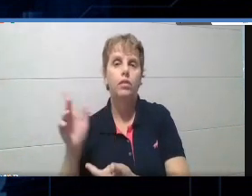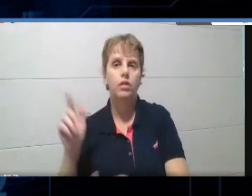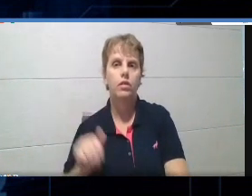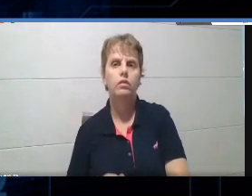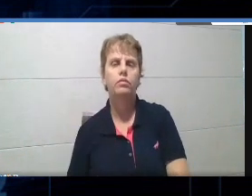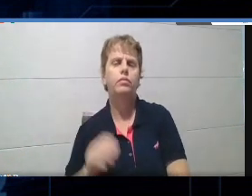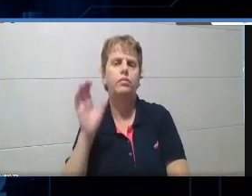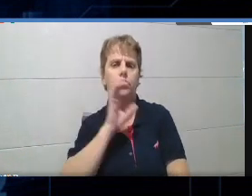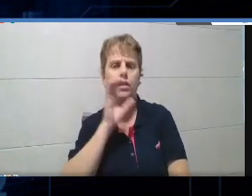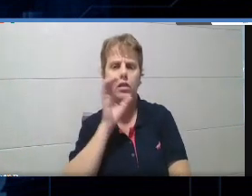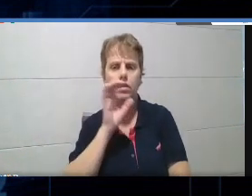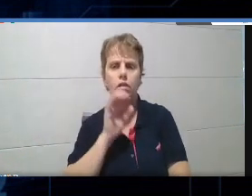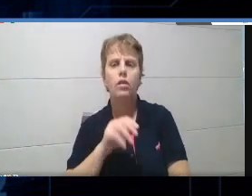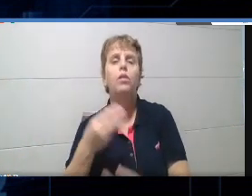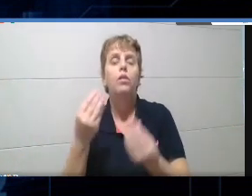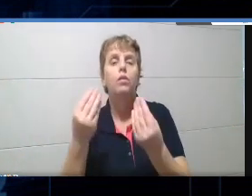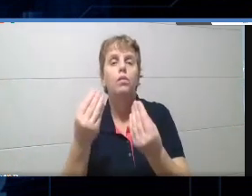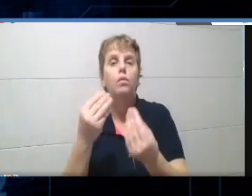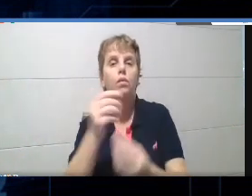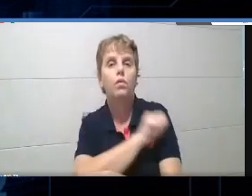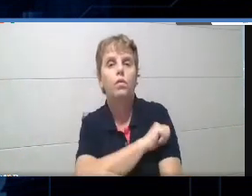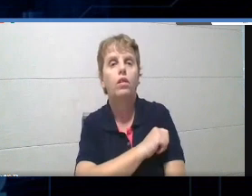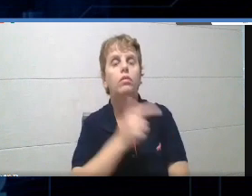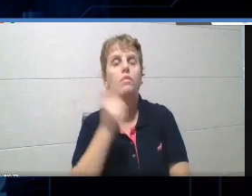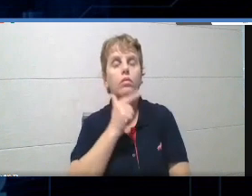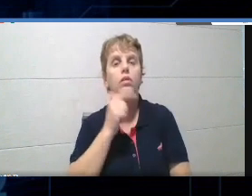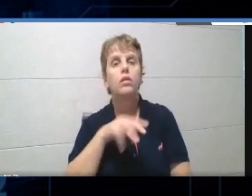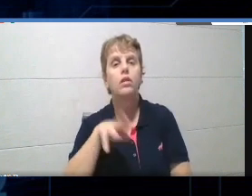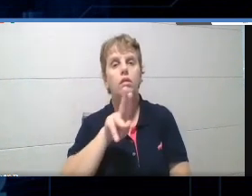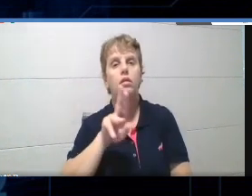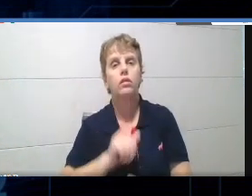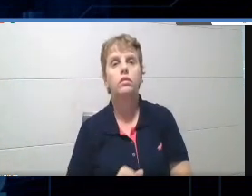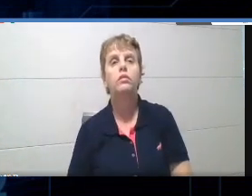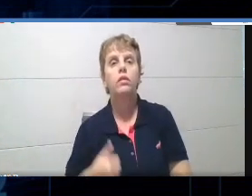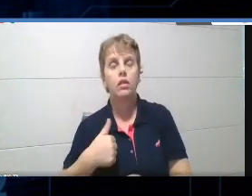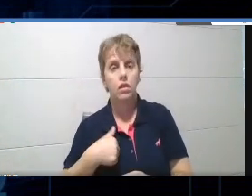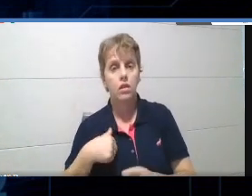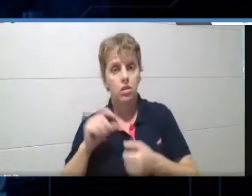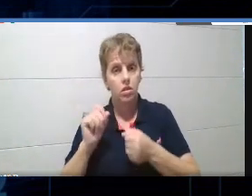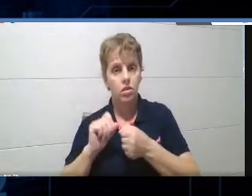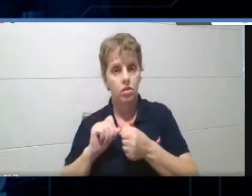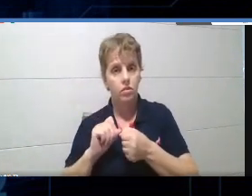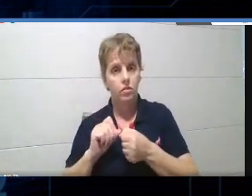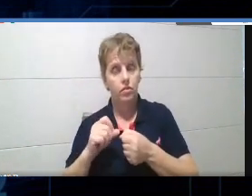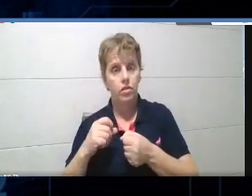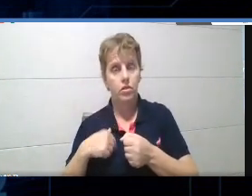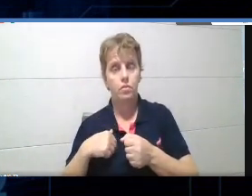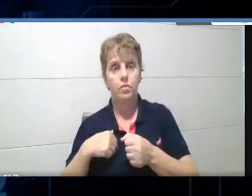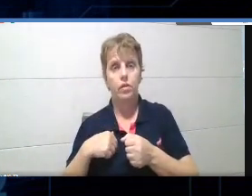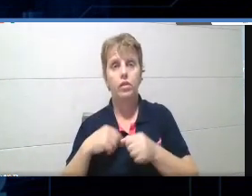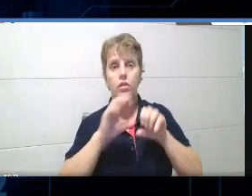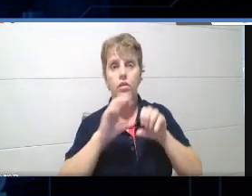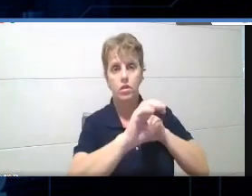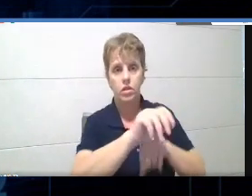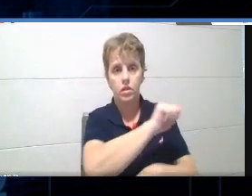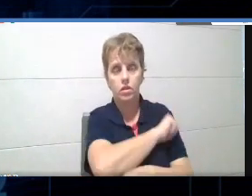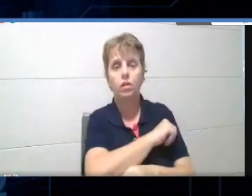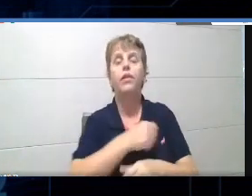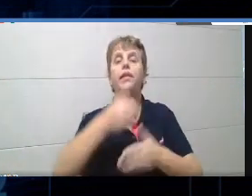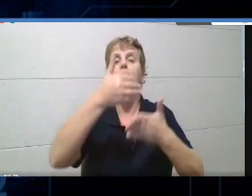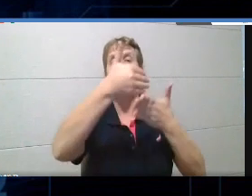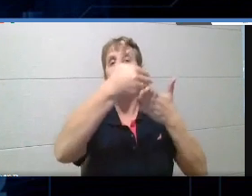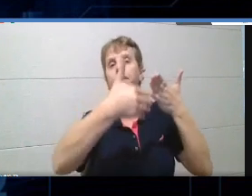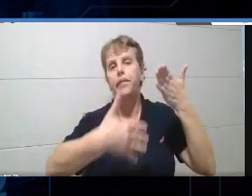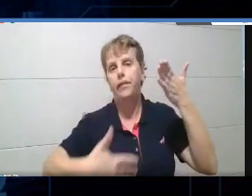bem rápida, como que o aluno pode estar utilizando, tá? Eu fiz, para trabalhar com as minhas turmas, uma playlist com